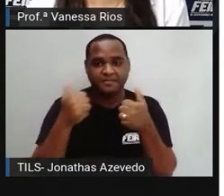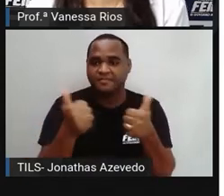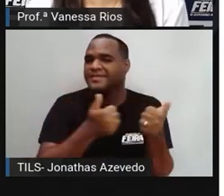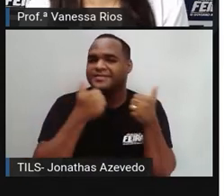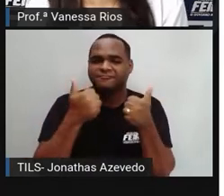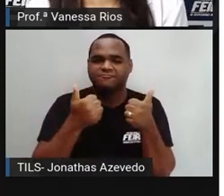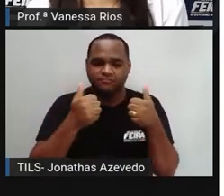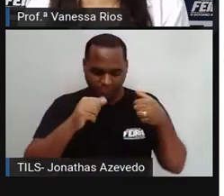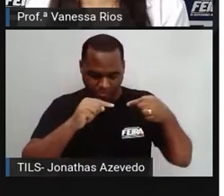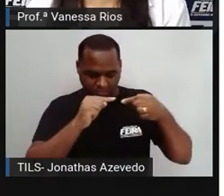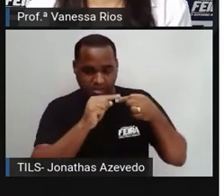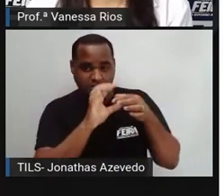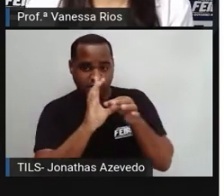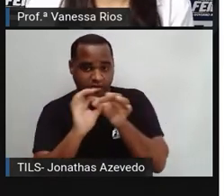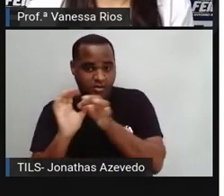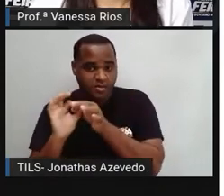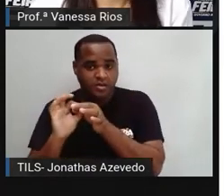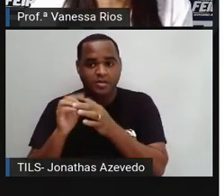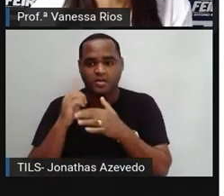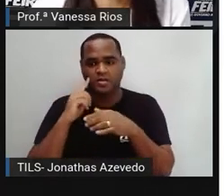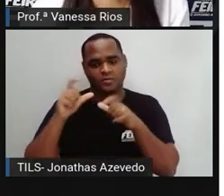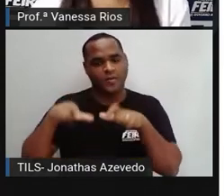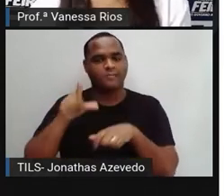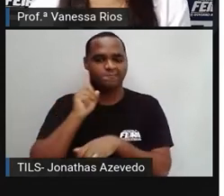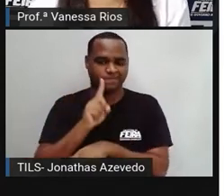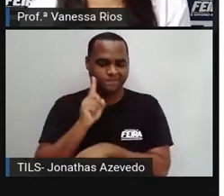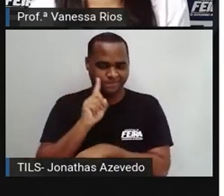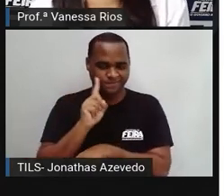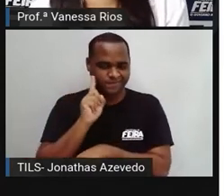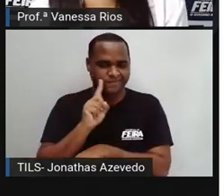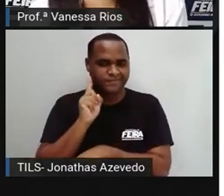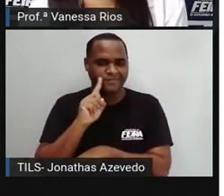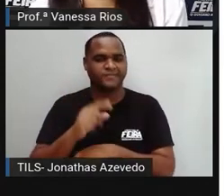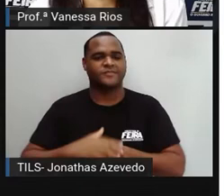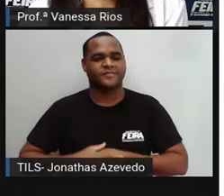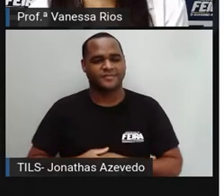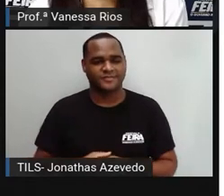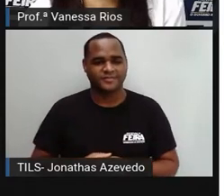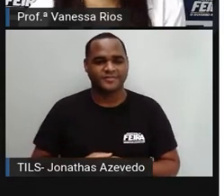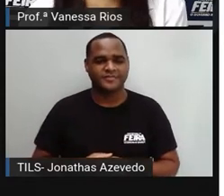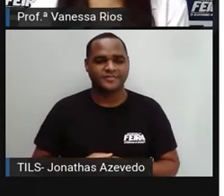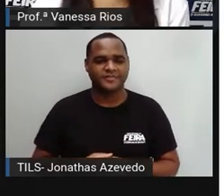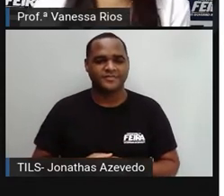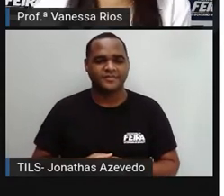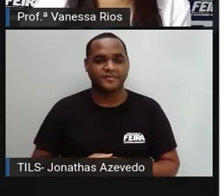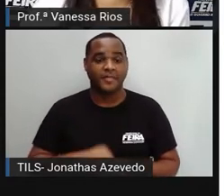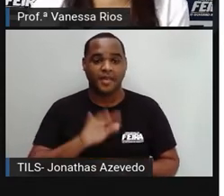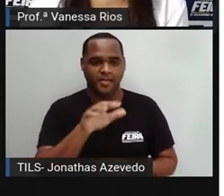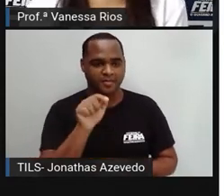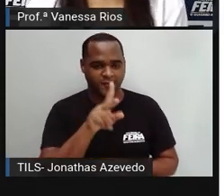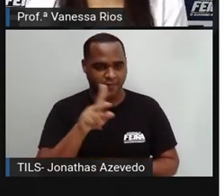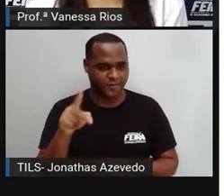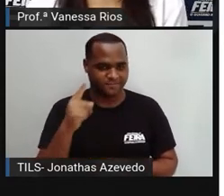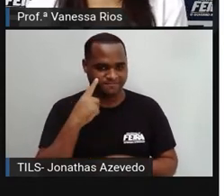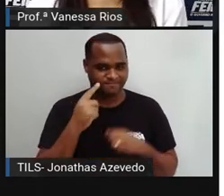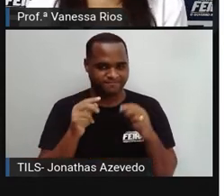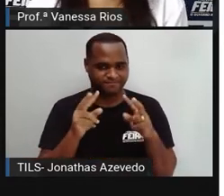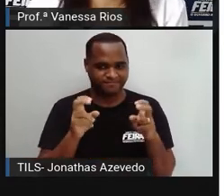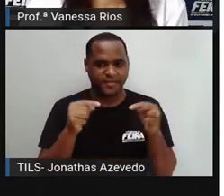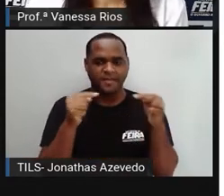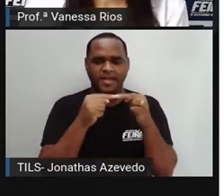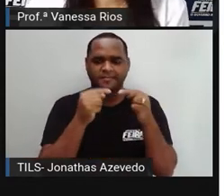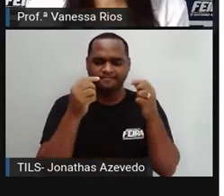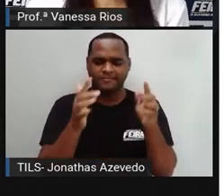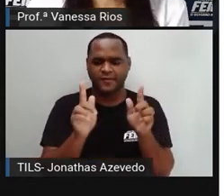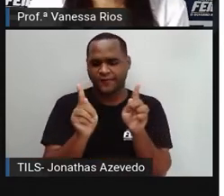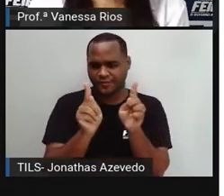relacionadas ao ambiente dos Estados Unidos, ao país dos Estados Unidos. A PRO vai passar aqui um trecho desse vídeo